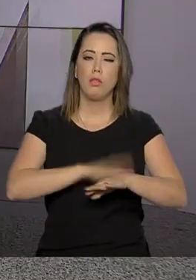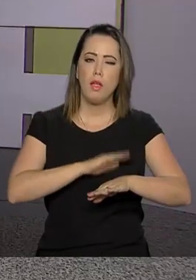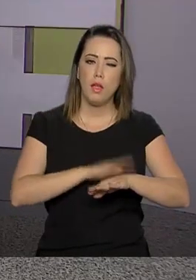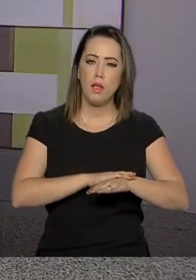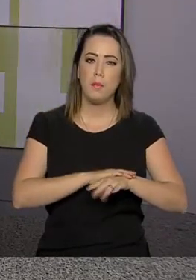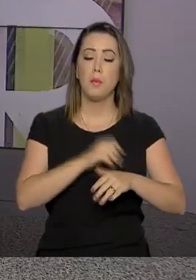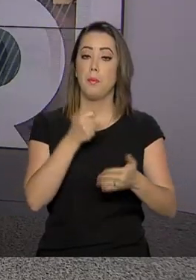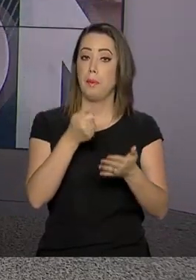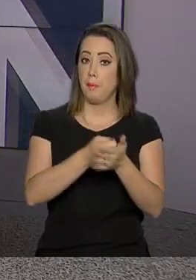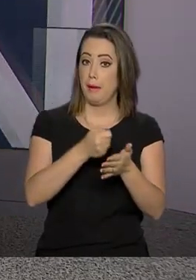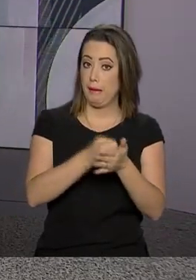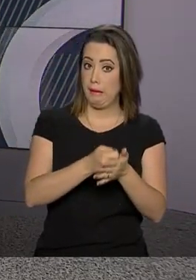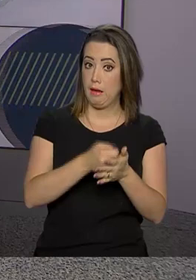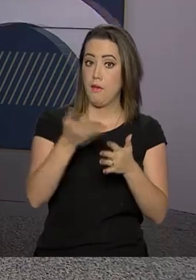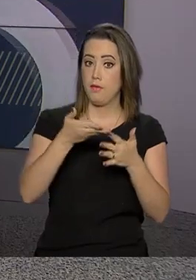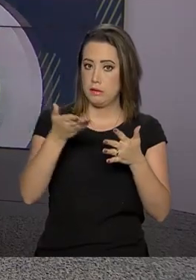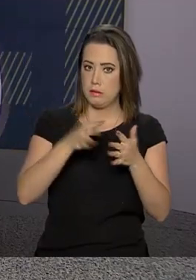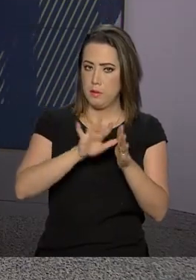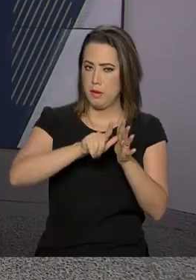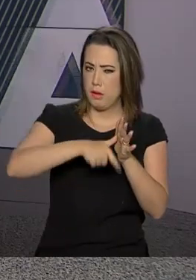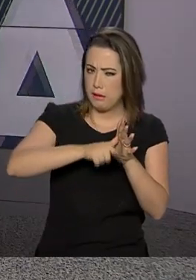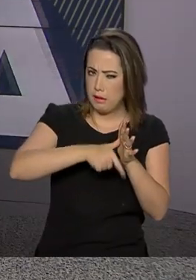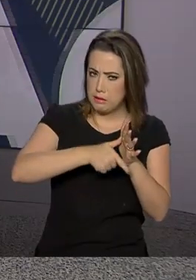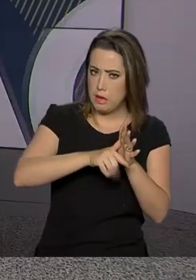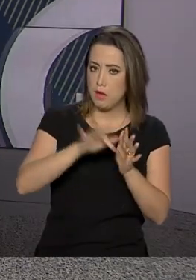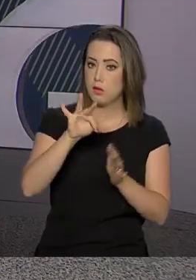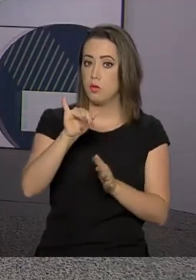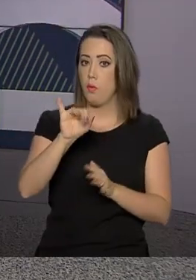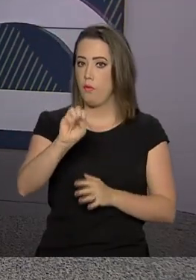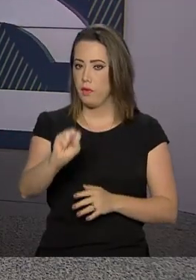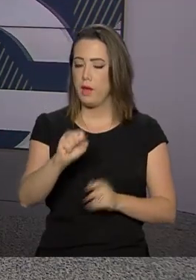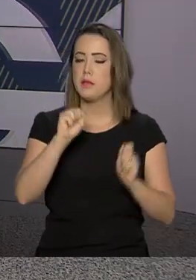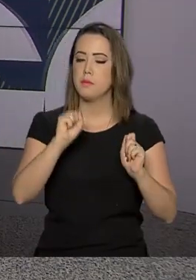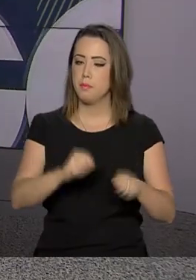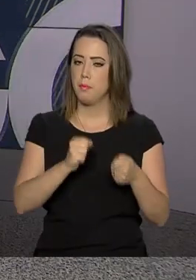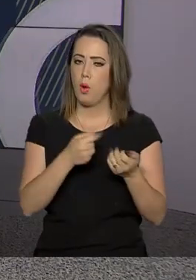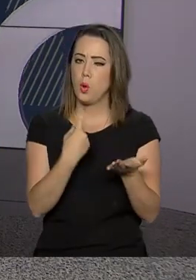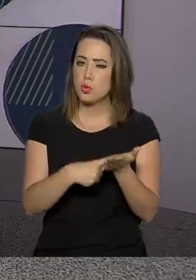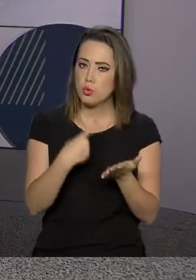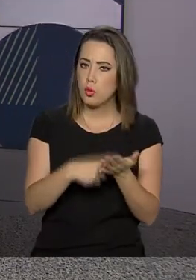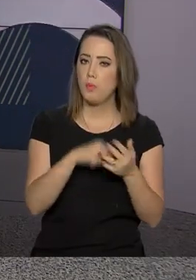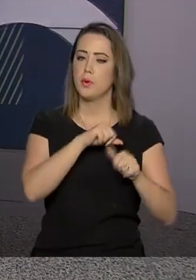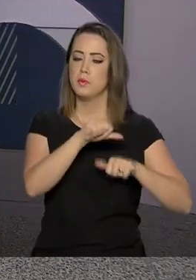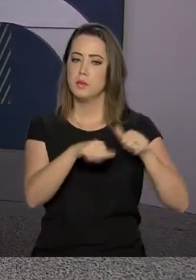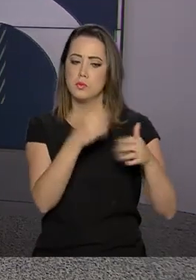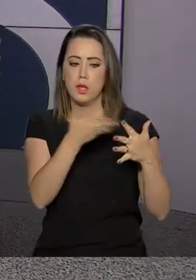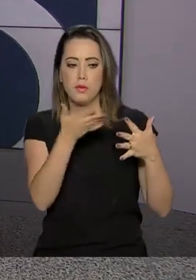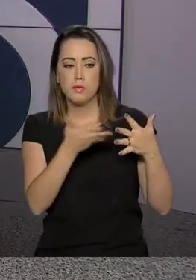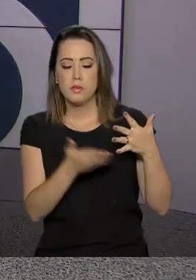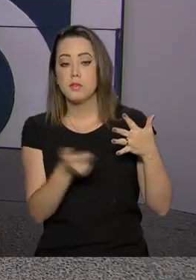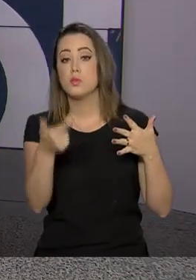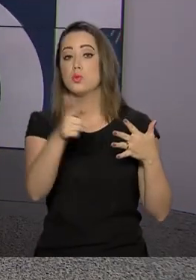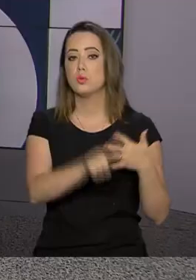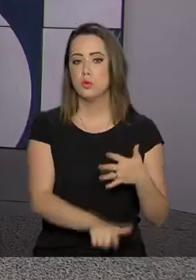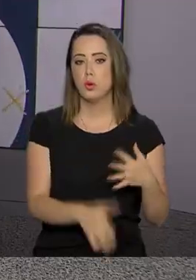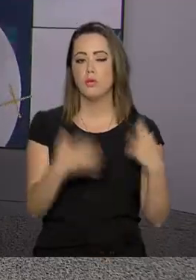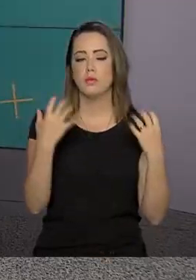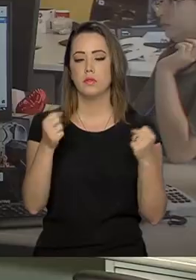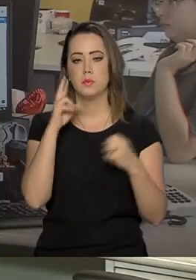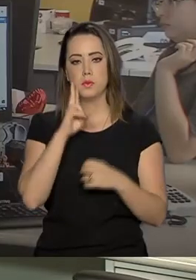parcelas em atraso do Fundo de Financiamento Estudantil, FIES. Do Rio de Janeiro, a repórter Priscila Terezo tem as informações.